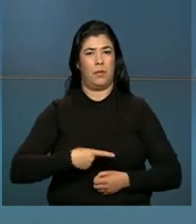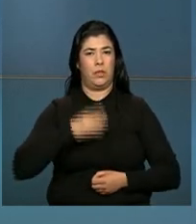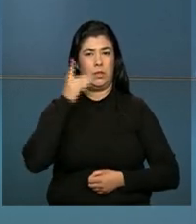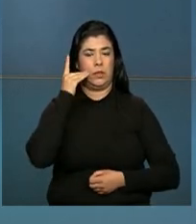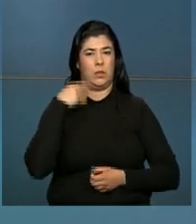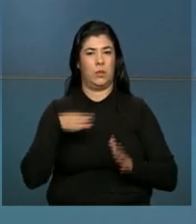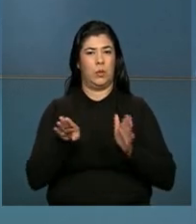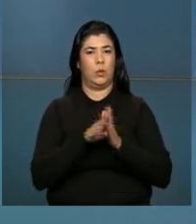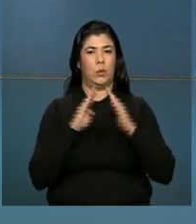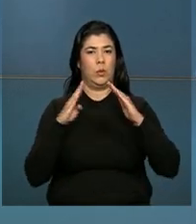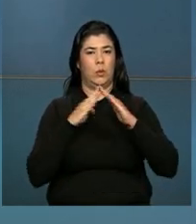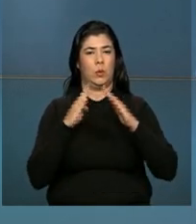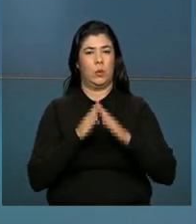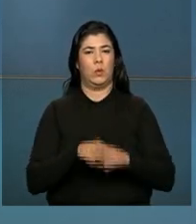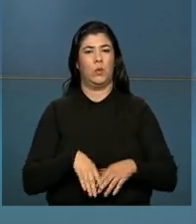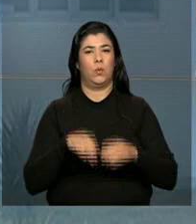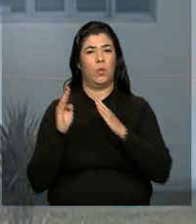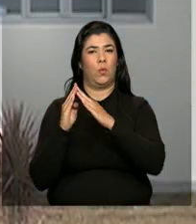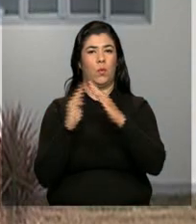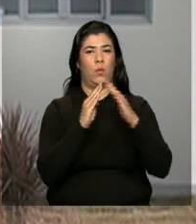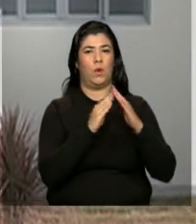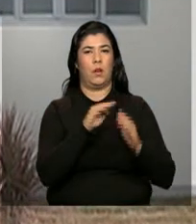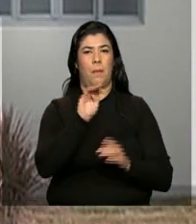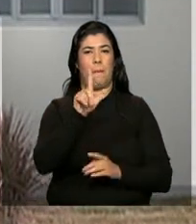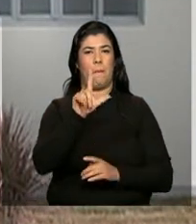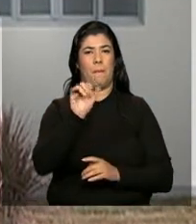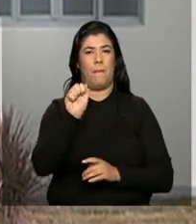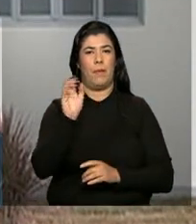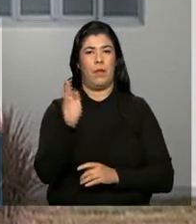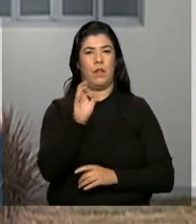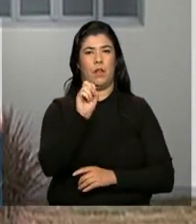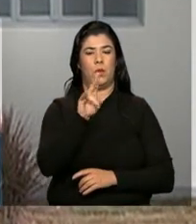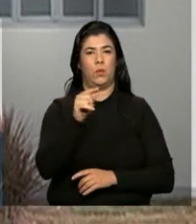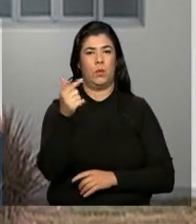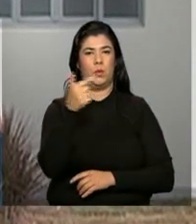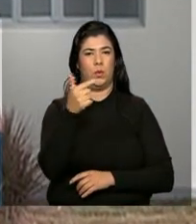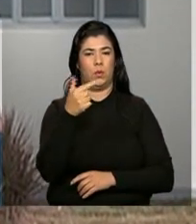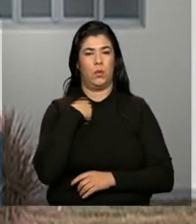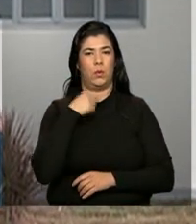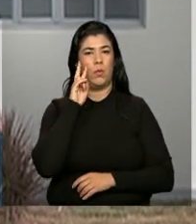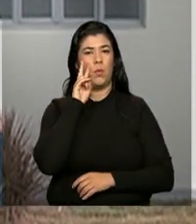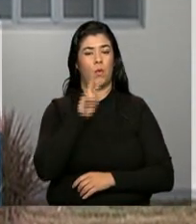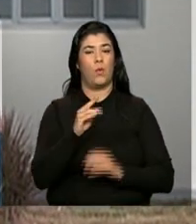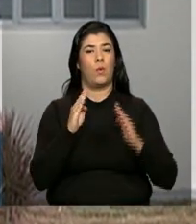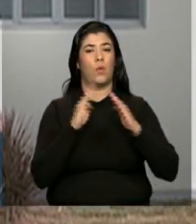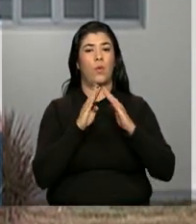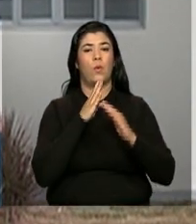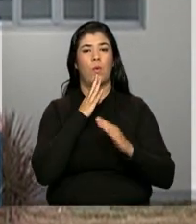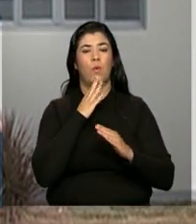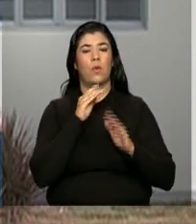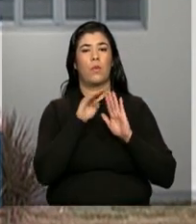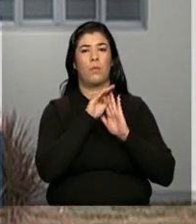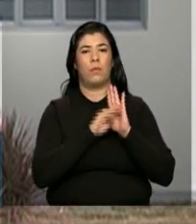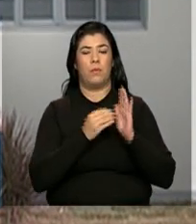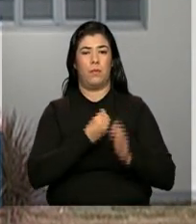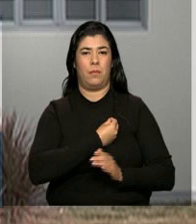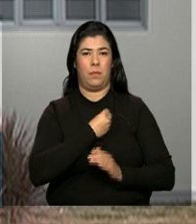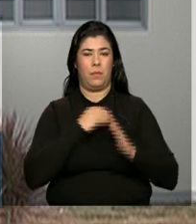residencial Bela Suíça 2 para visitar uma das unidades do programa Minha Casa Minha Vida.